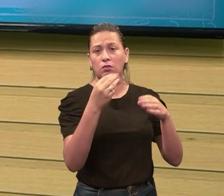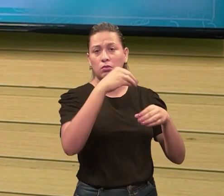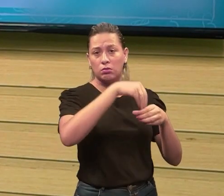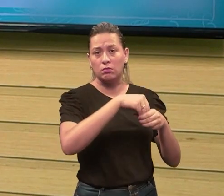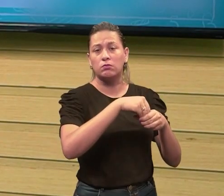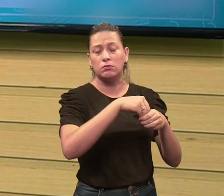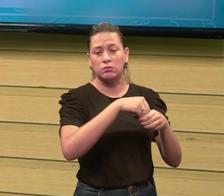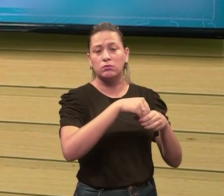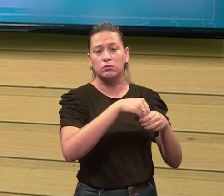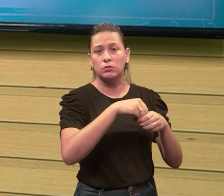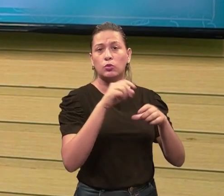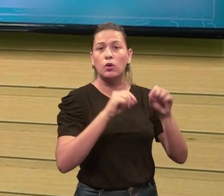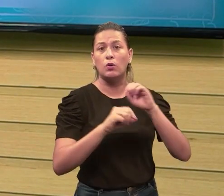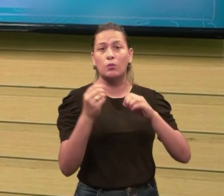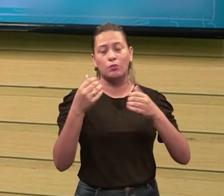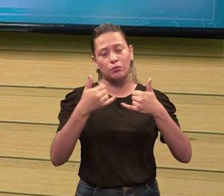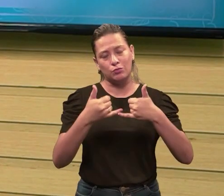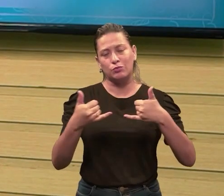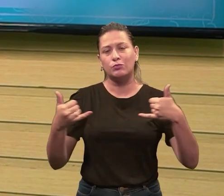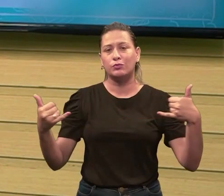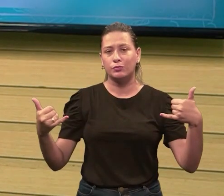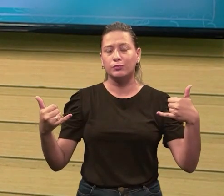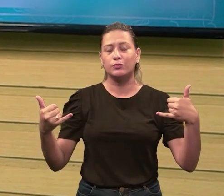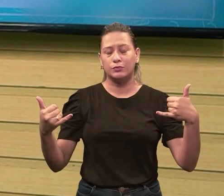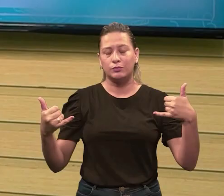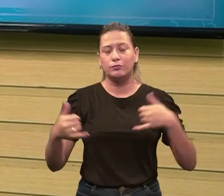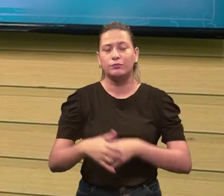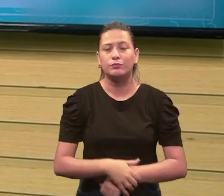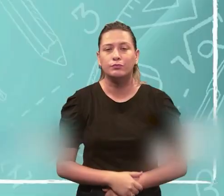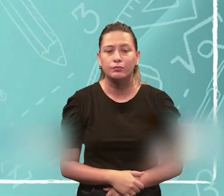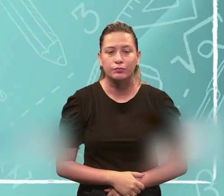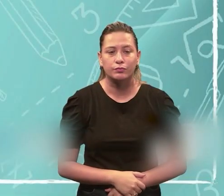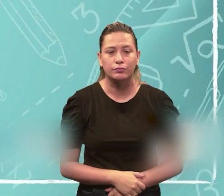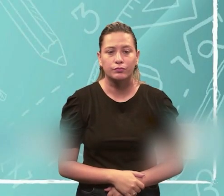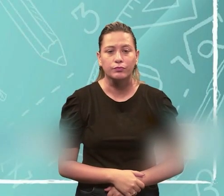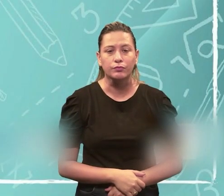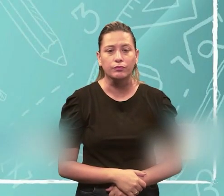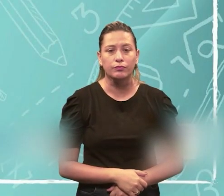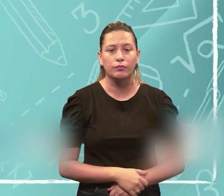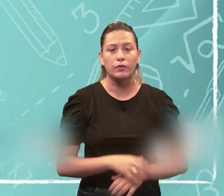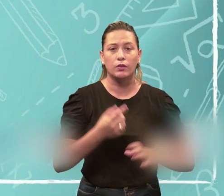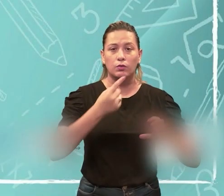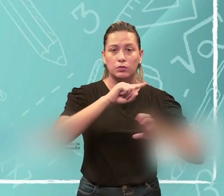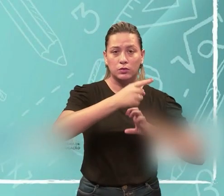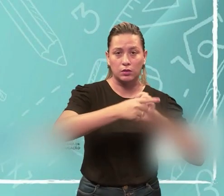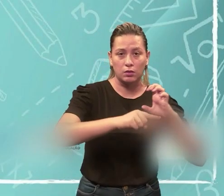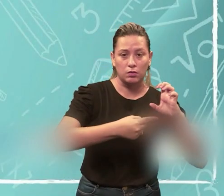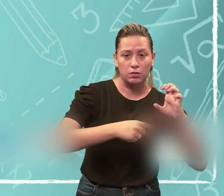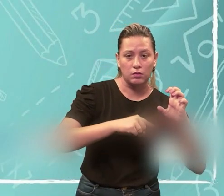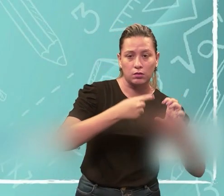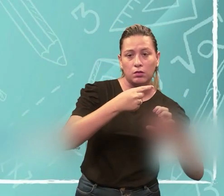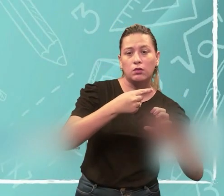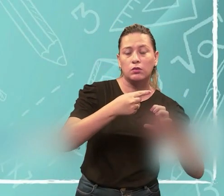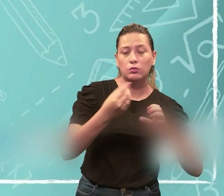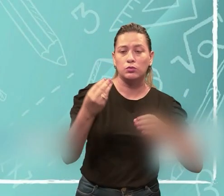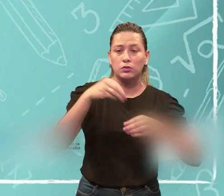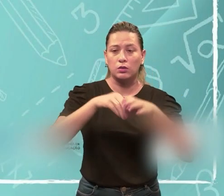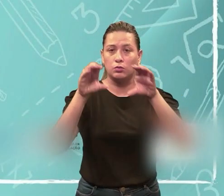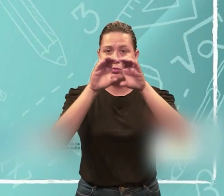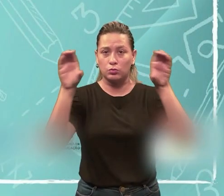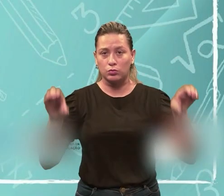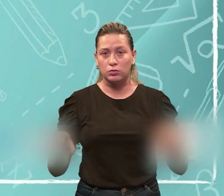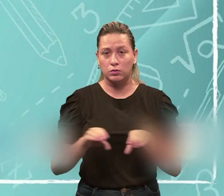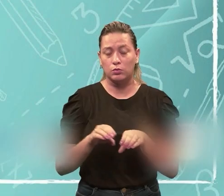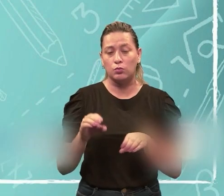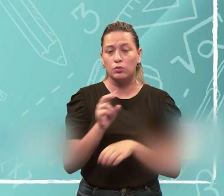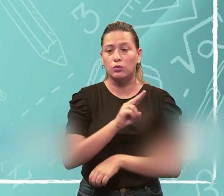são, eles passam por dentro de uma fiação elétrica, né, de um fio. O deslocamento dos elétrons pelo circuito recebe o nome